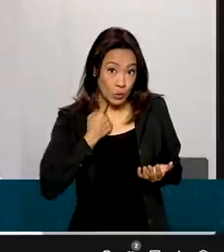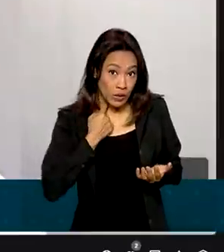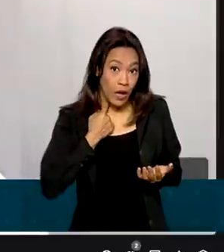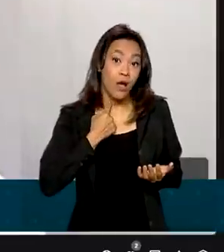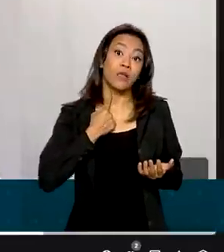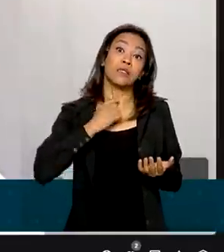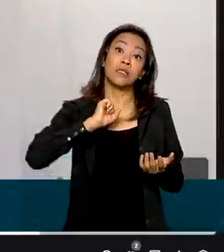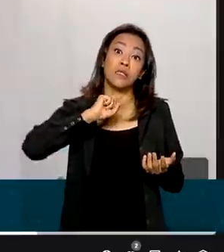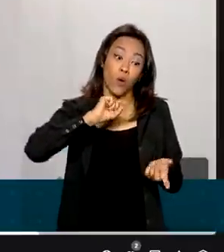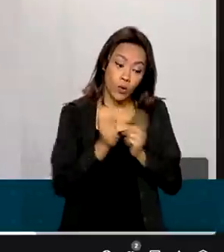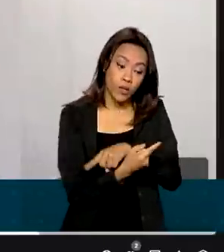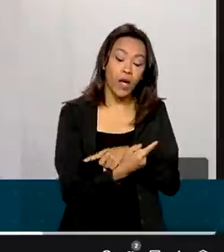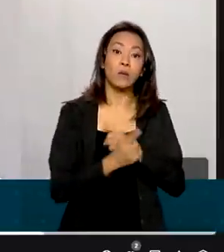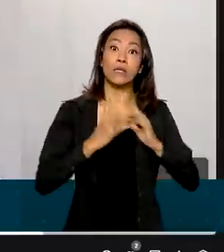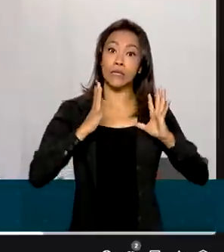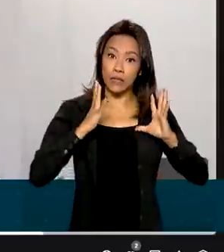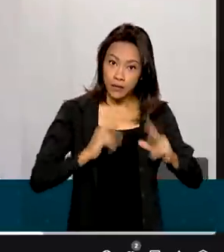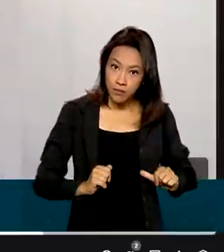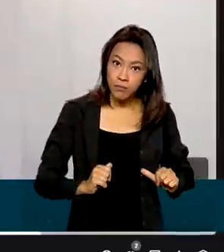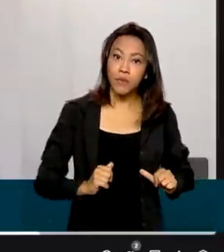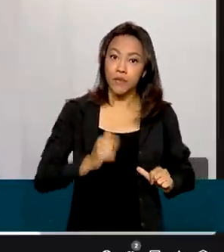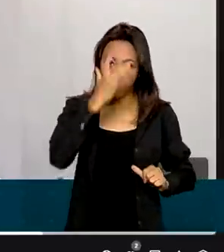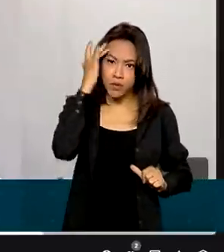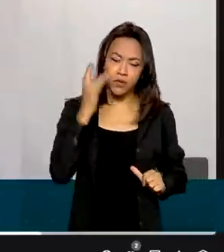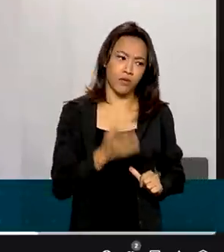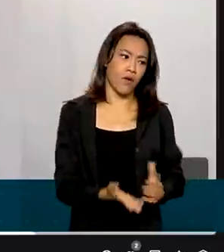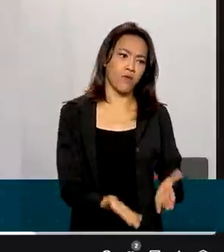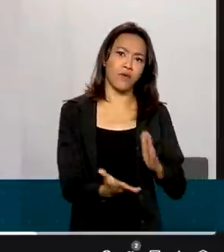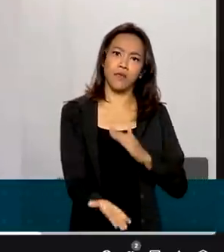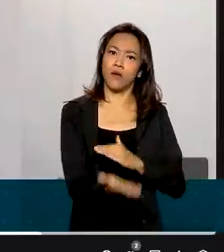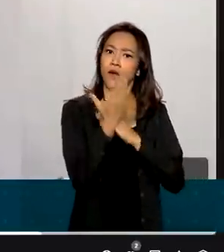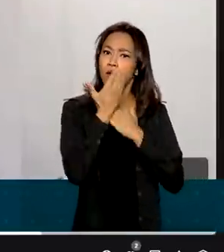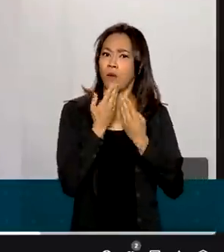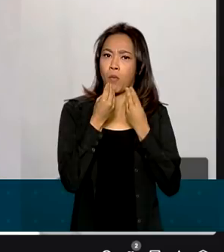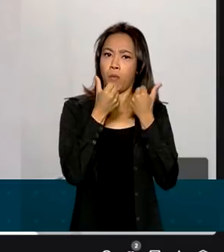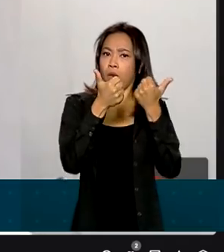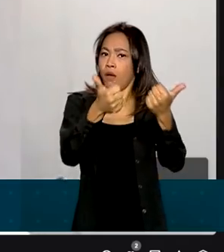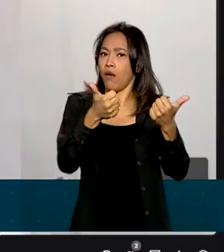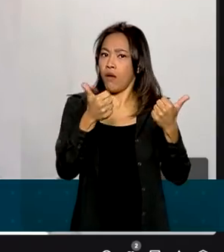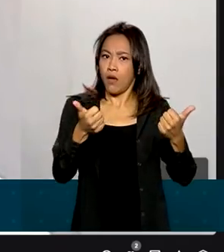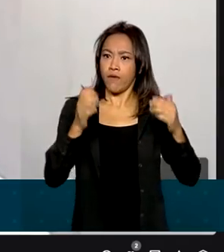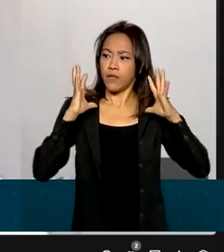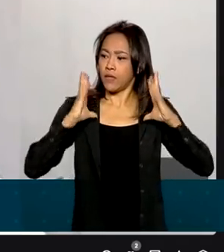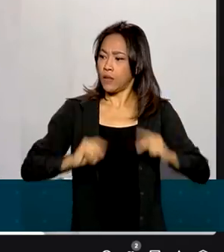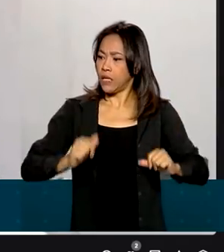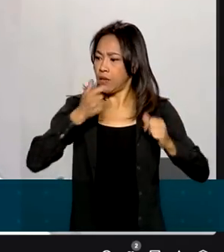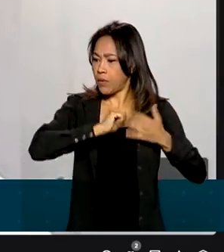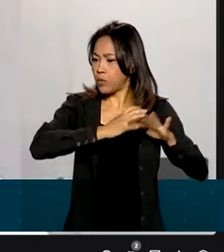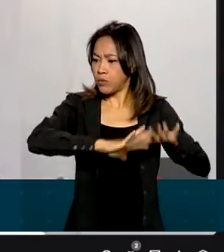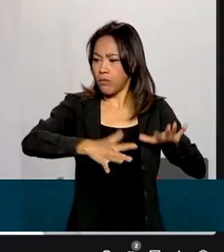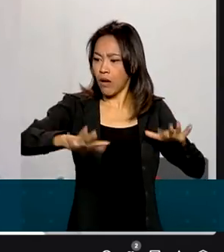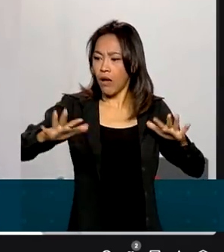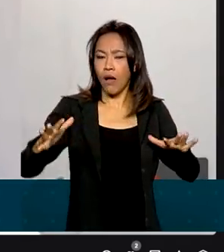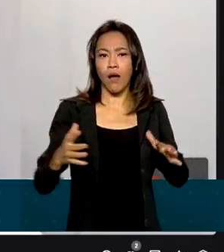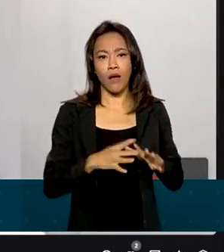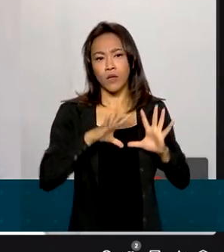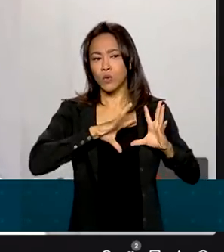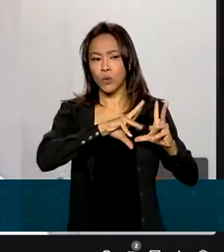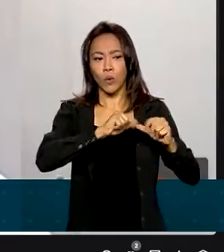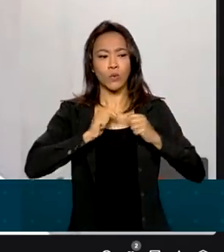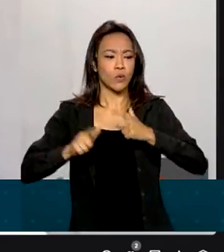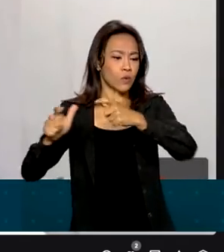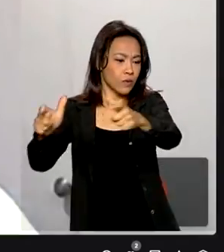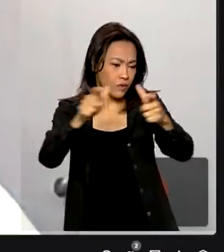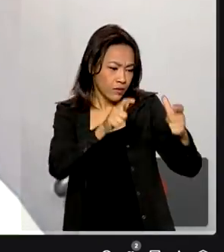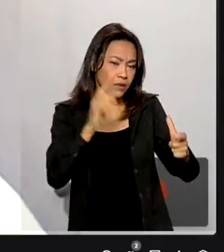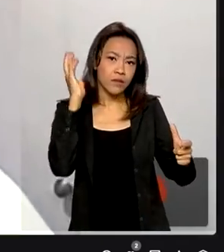limpam suas cidades, a gente vai ter um benefício muito maior, né? As nossas ruas limpas, as nossas praças limpas, os nossos parques, as nossas